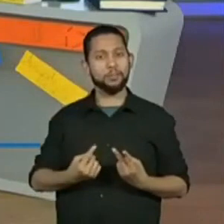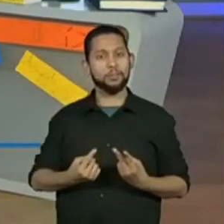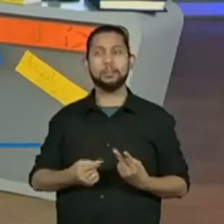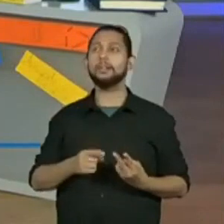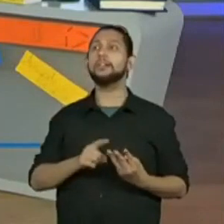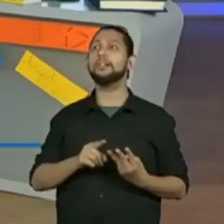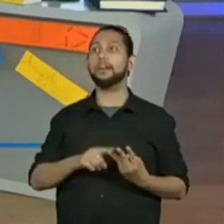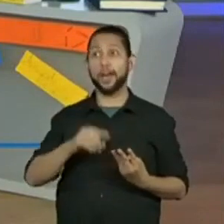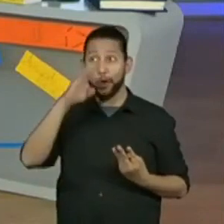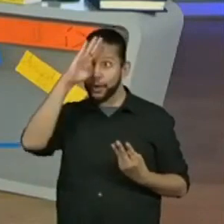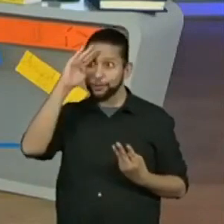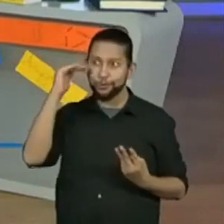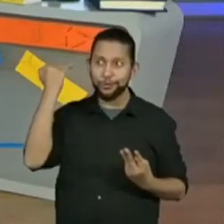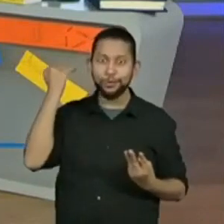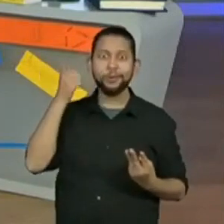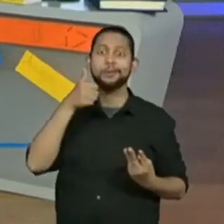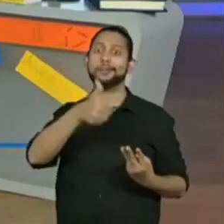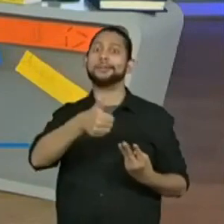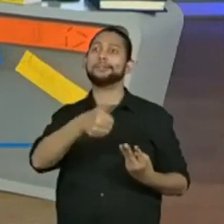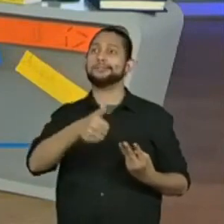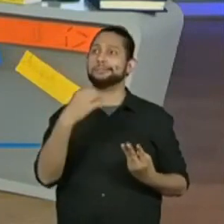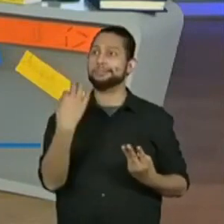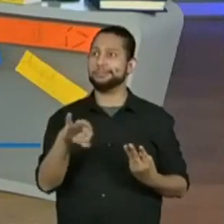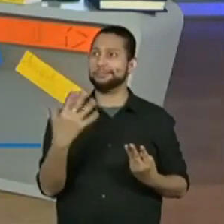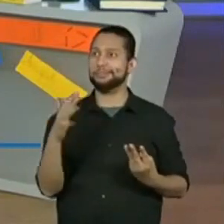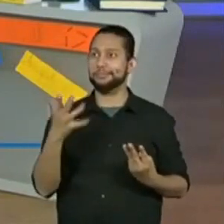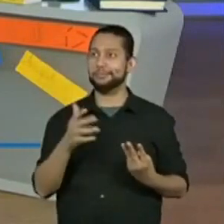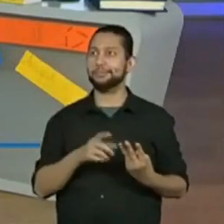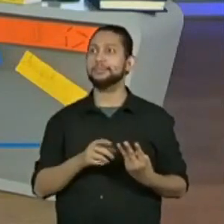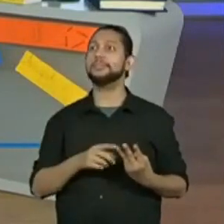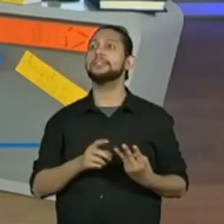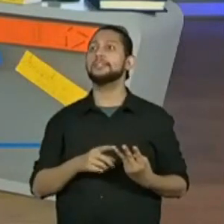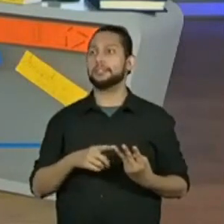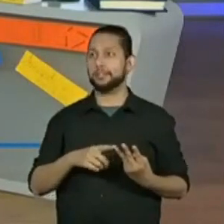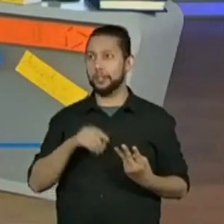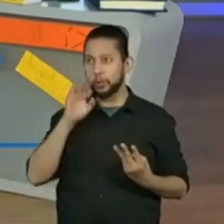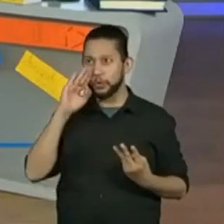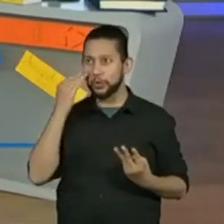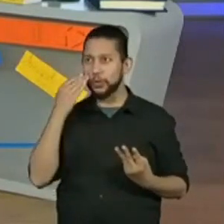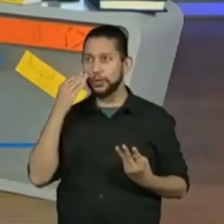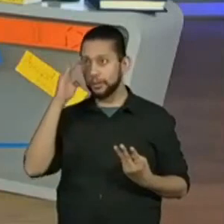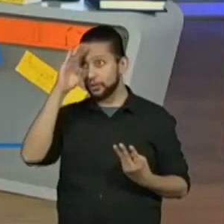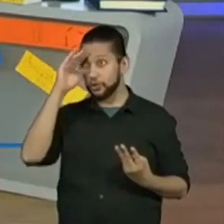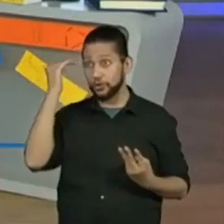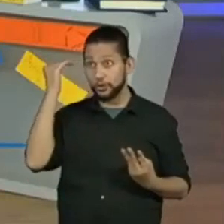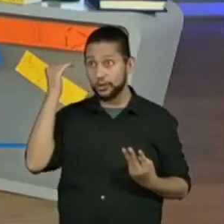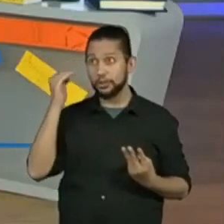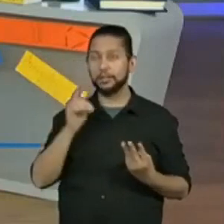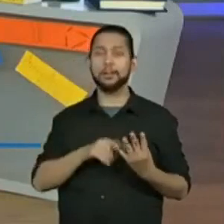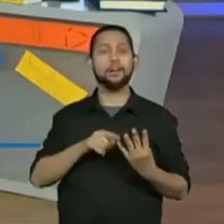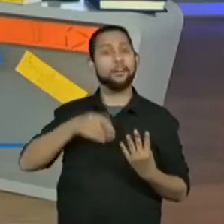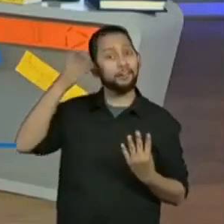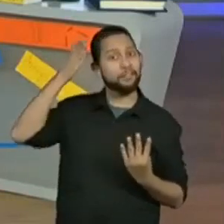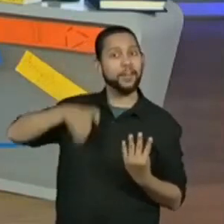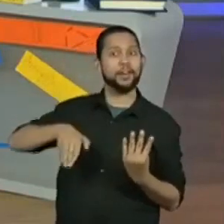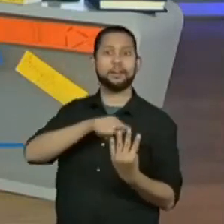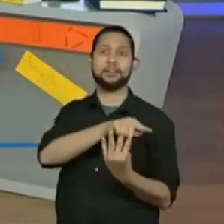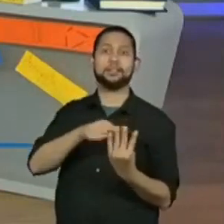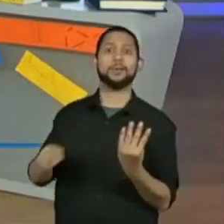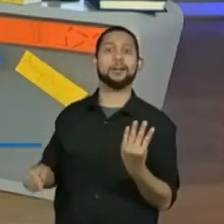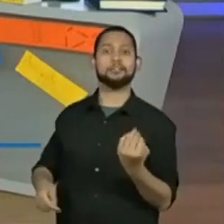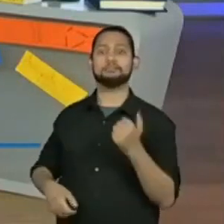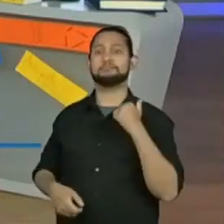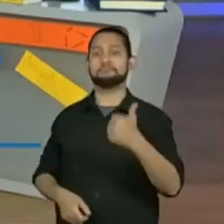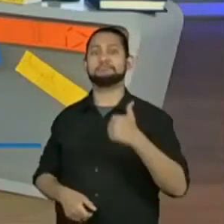Professora Regiane. Ah, covarde. Professora Regiane, professora Regiane. Professora Franciaga. vocês fecharam.